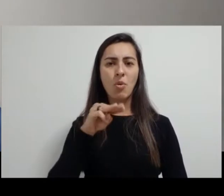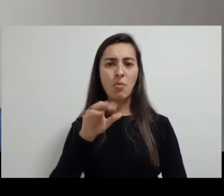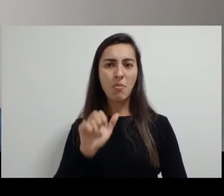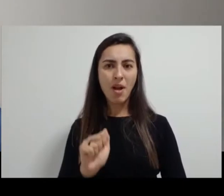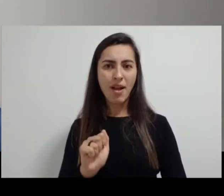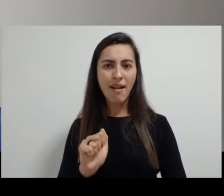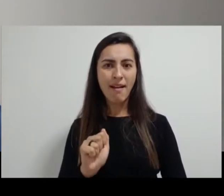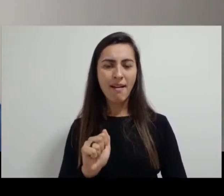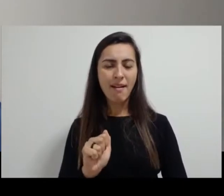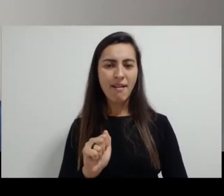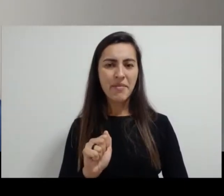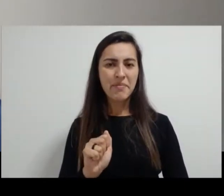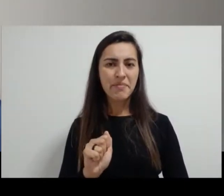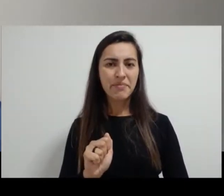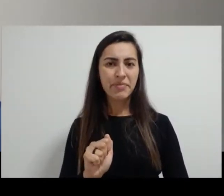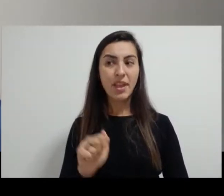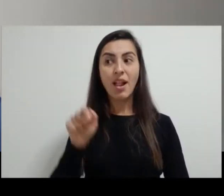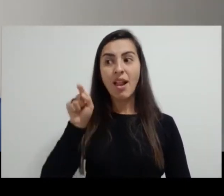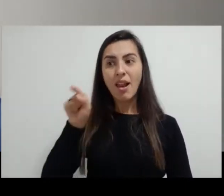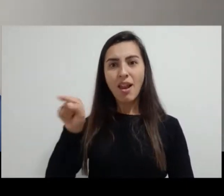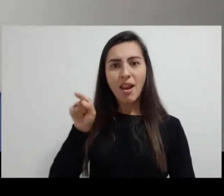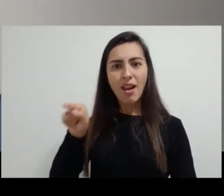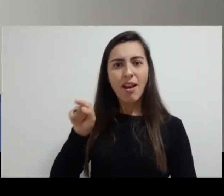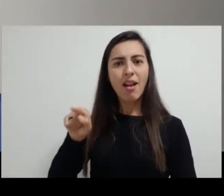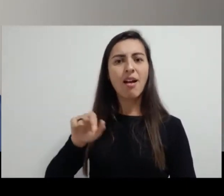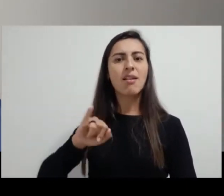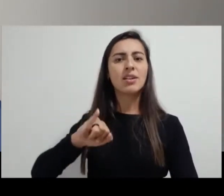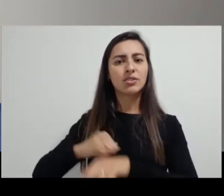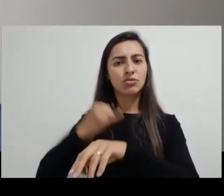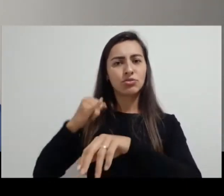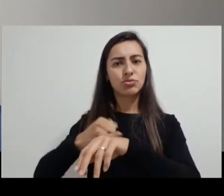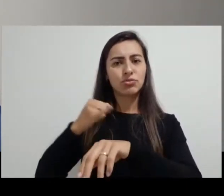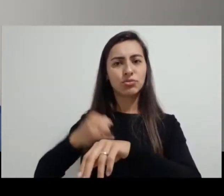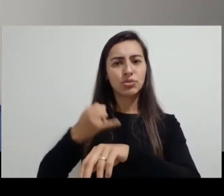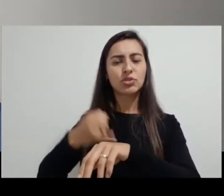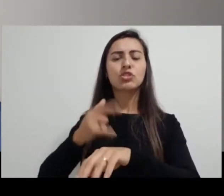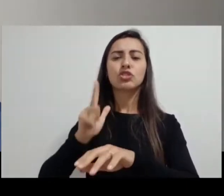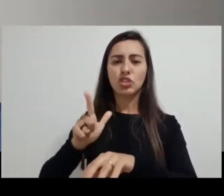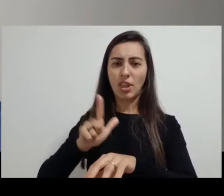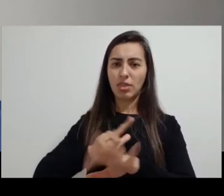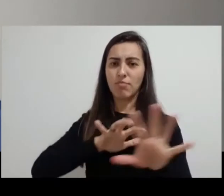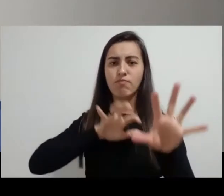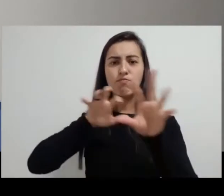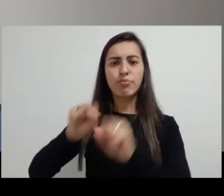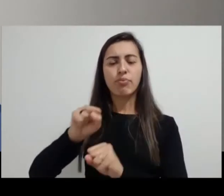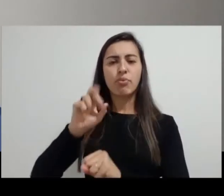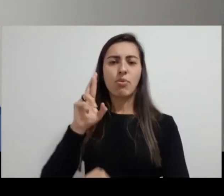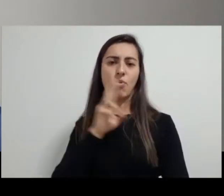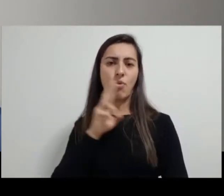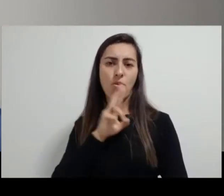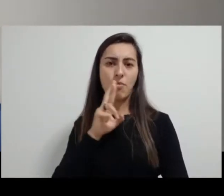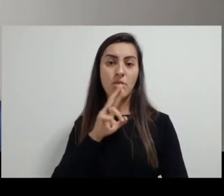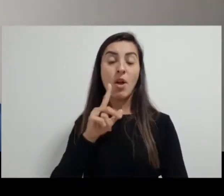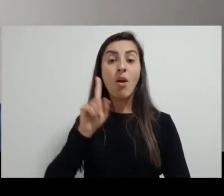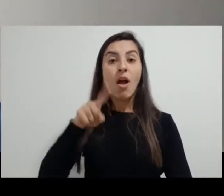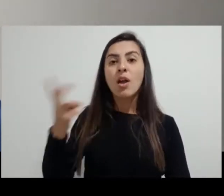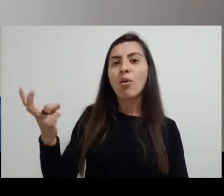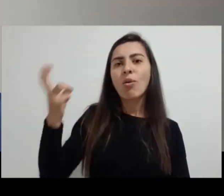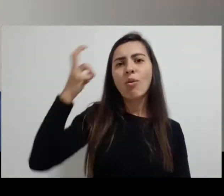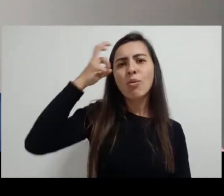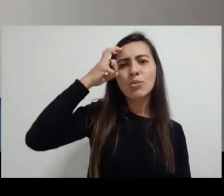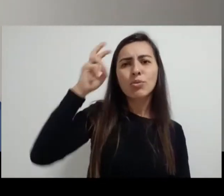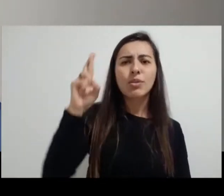o próprio território de Jerusalém era dominado pelos romanos. Então a cultura romana